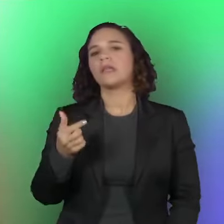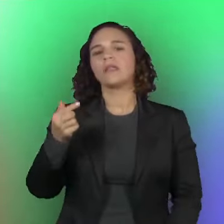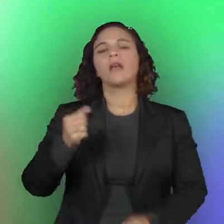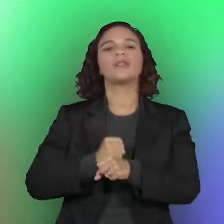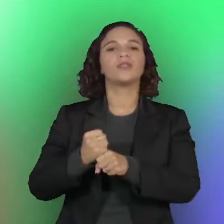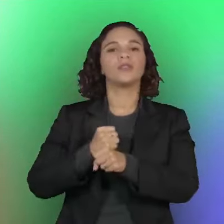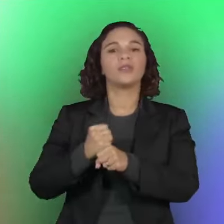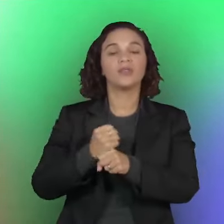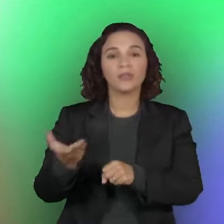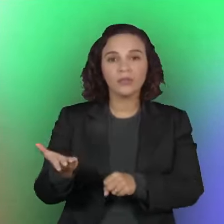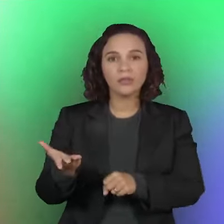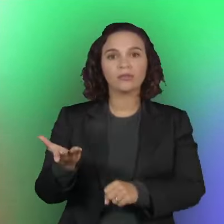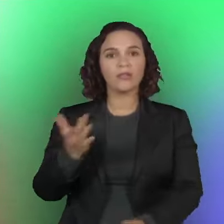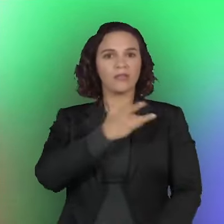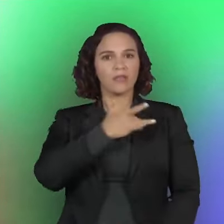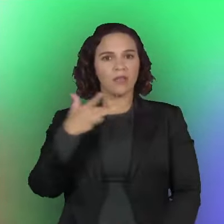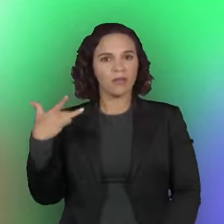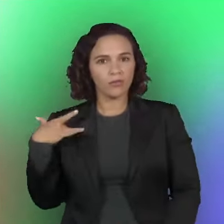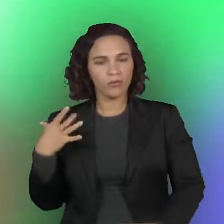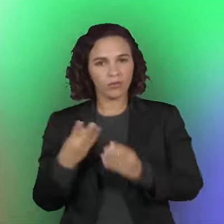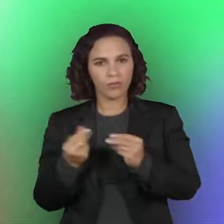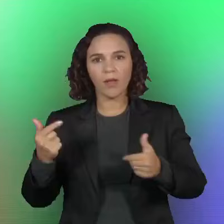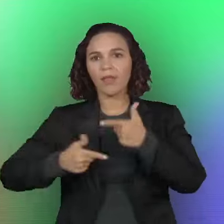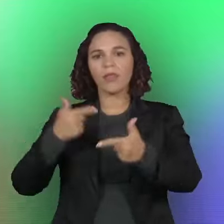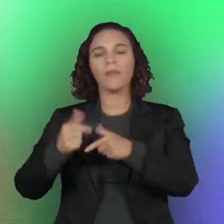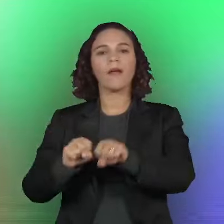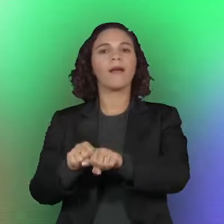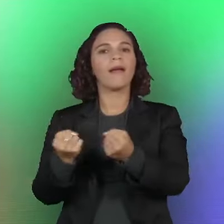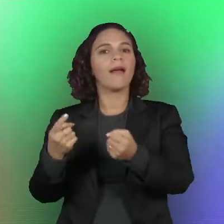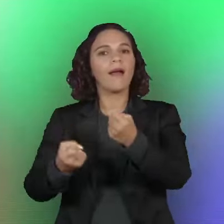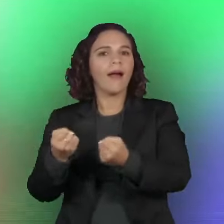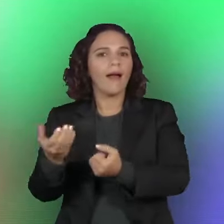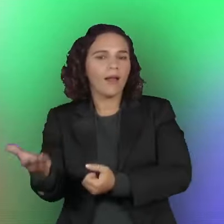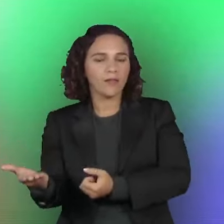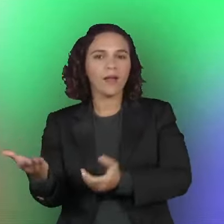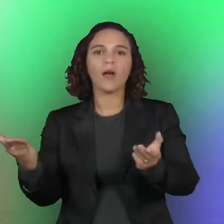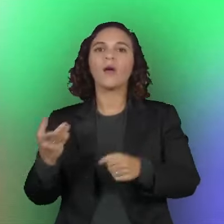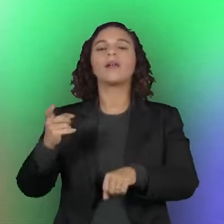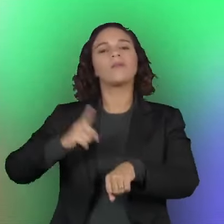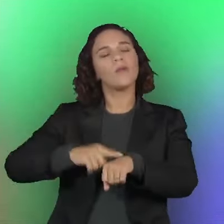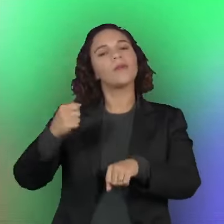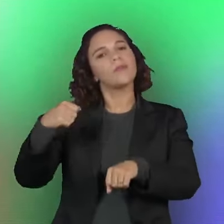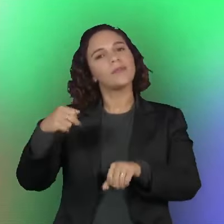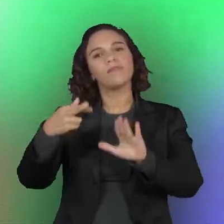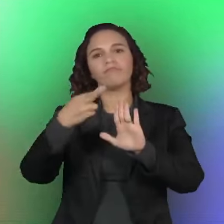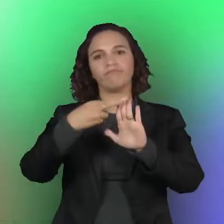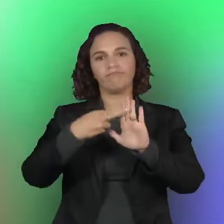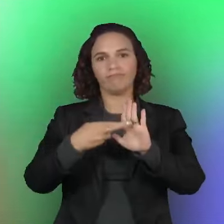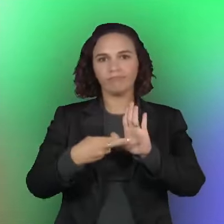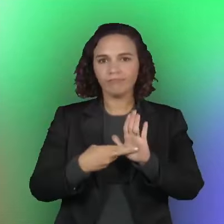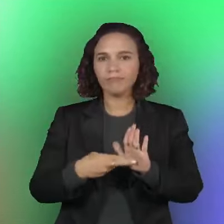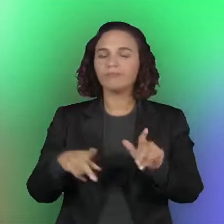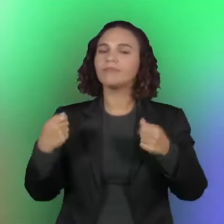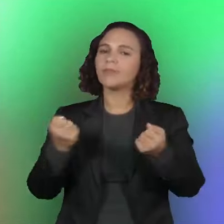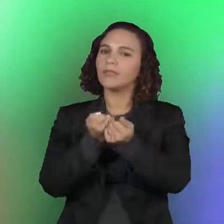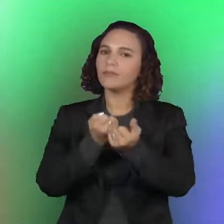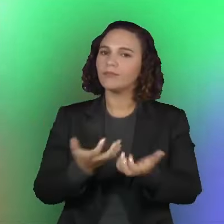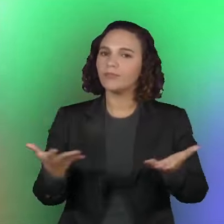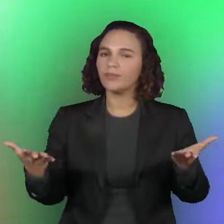ele tem saúde e muito menos o seu bem para poder trabalhar. Chegou o momento dessa regulamentação, chegou o momento de trazer